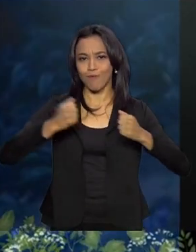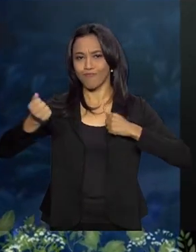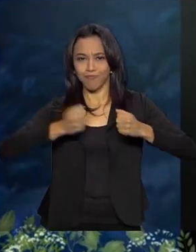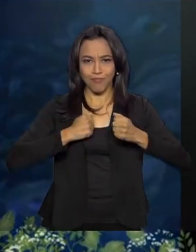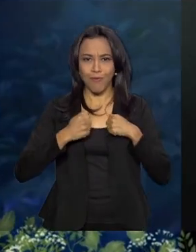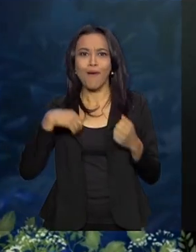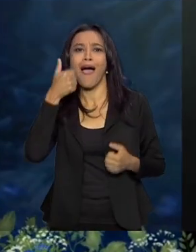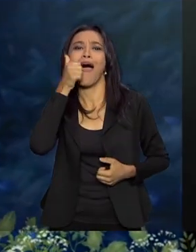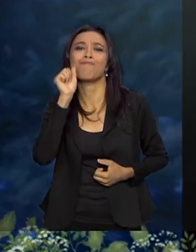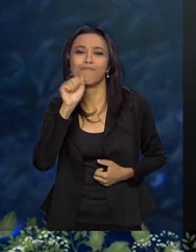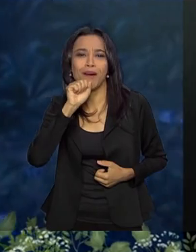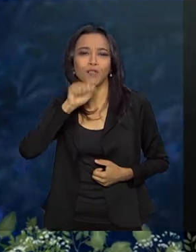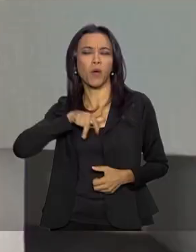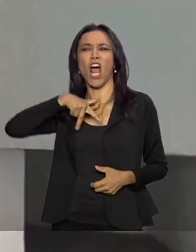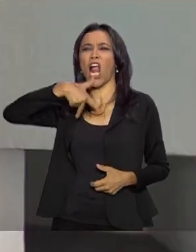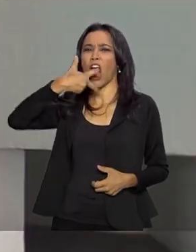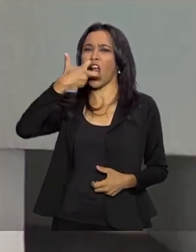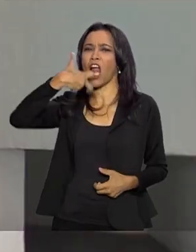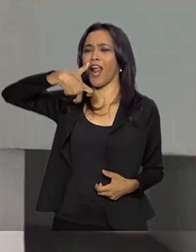Tarzan, é.